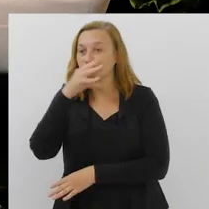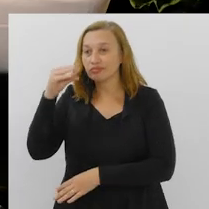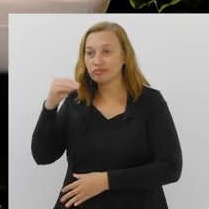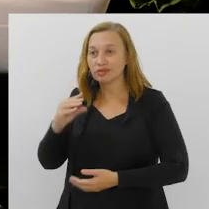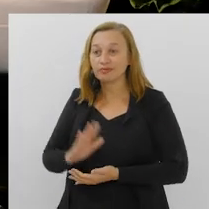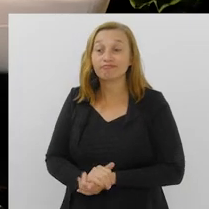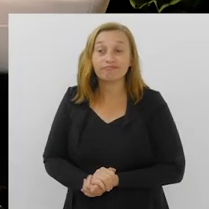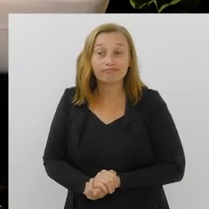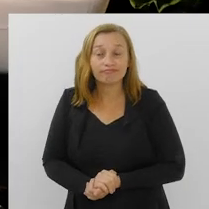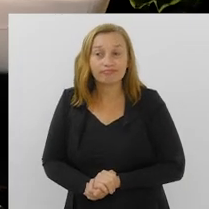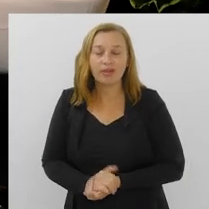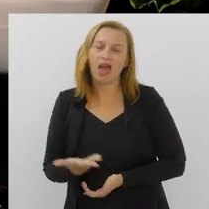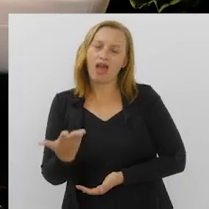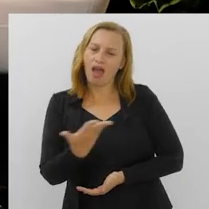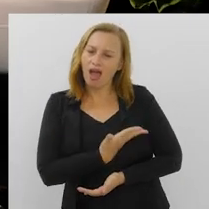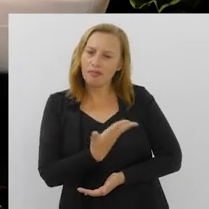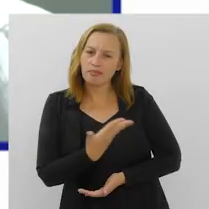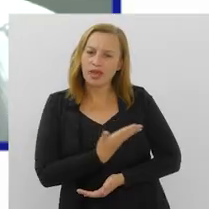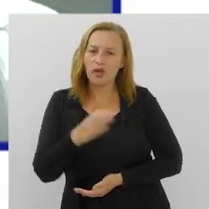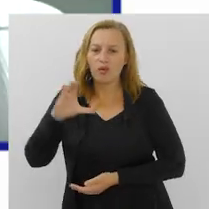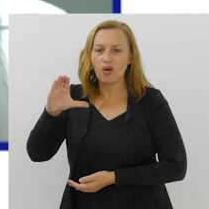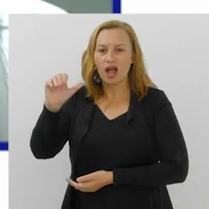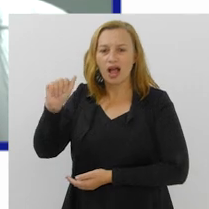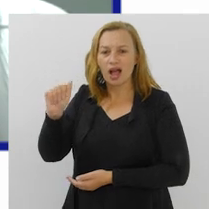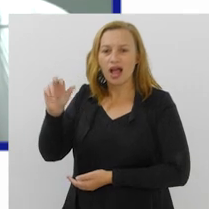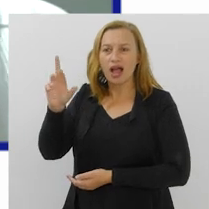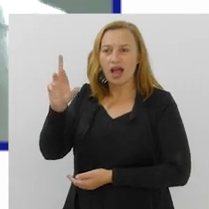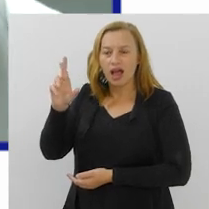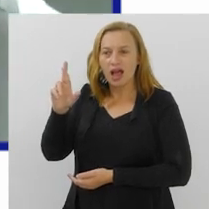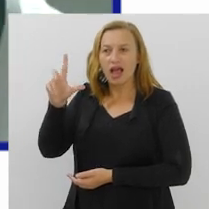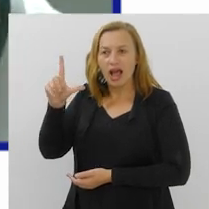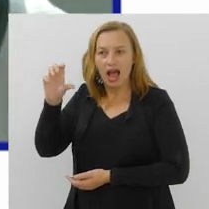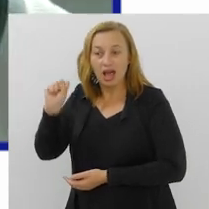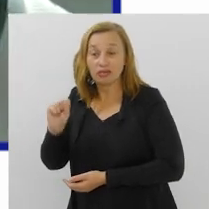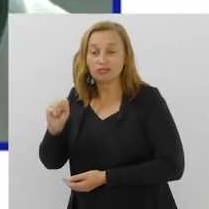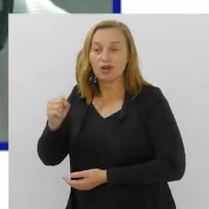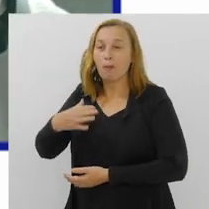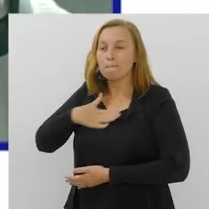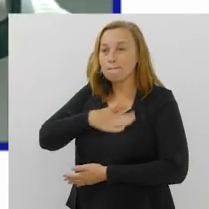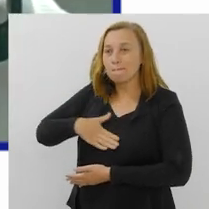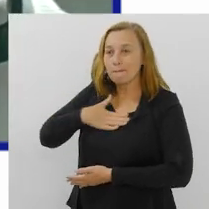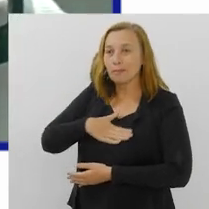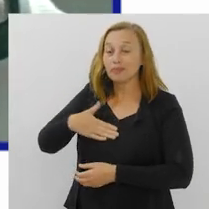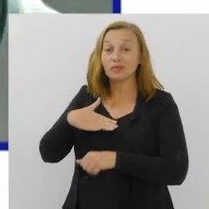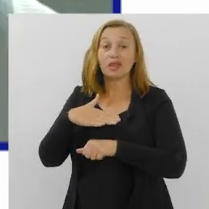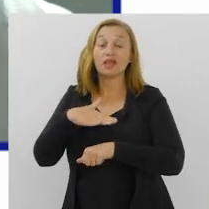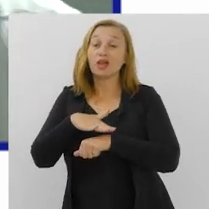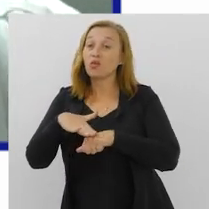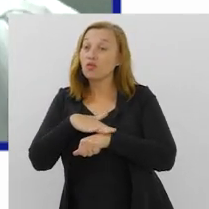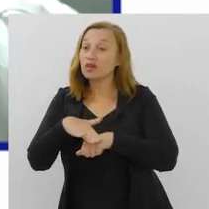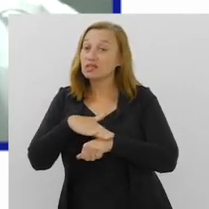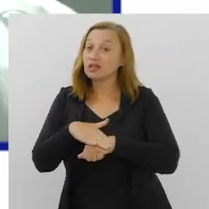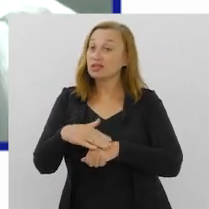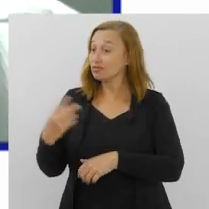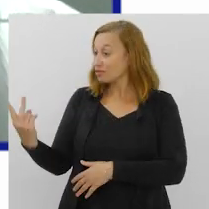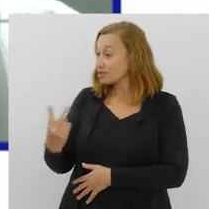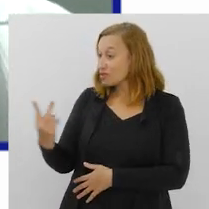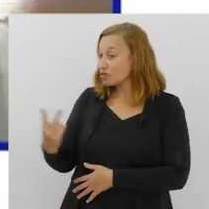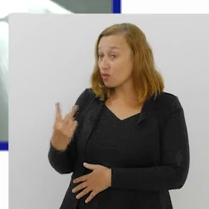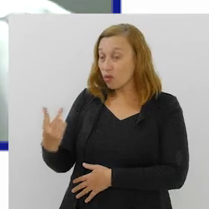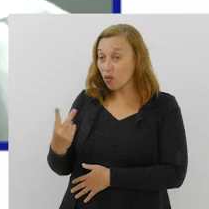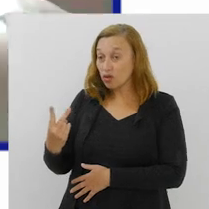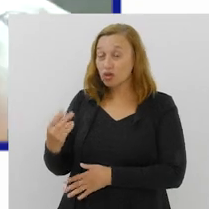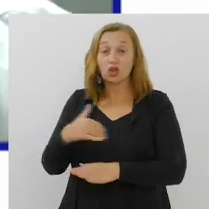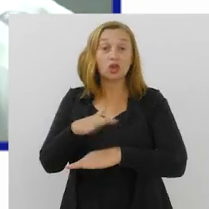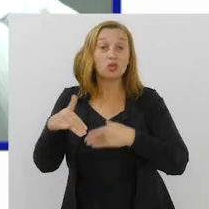Amigo Carlos Nicodemos, é um prazer estar conversando com você, com a Lívia e com todas